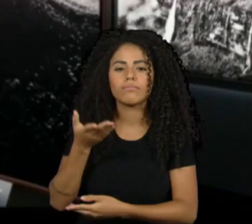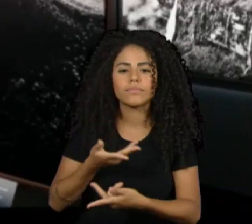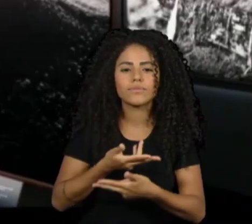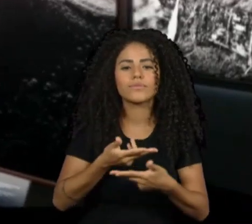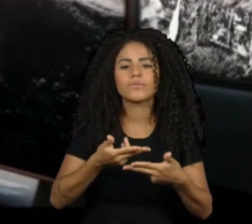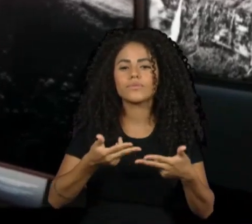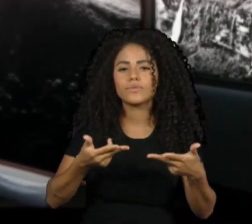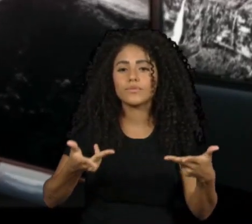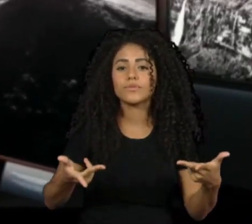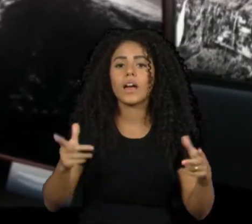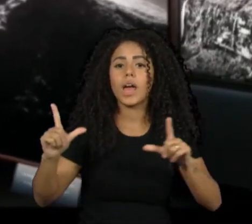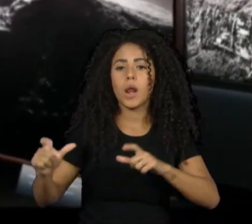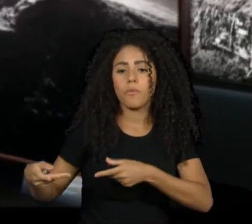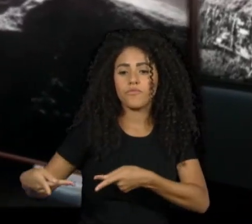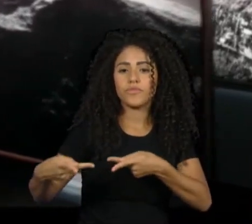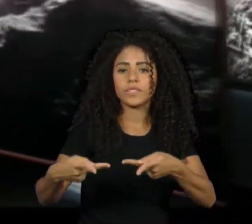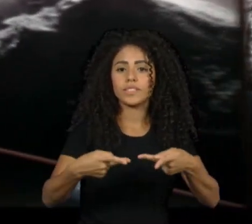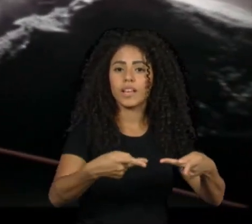pelo fotógrafo.